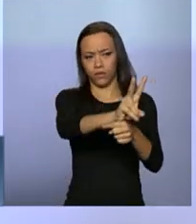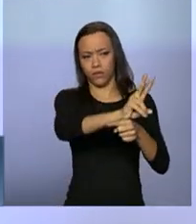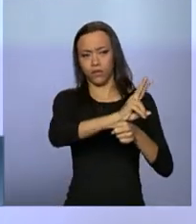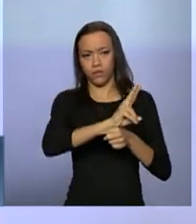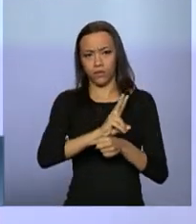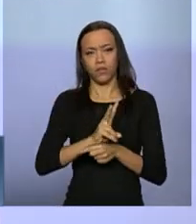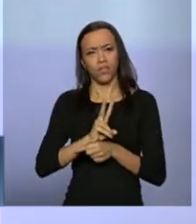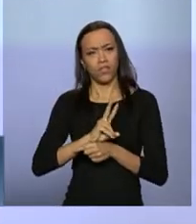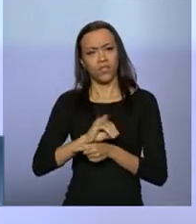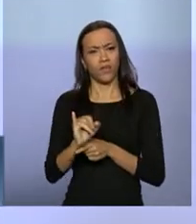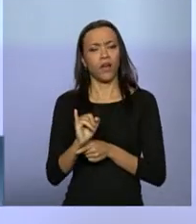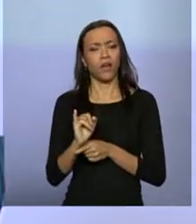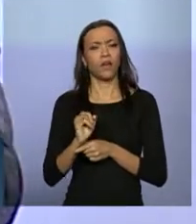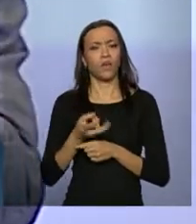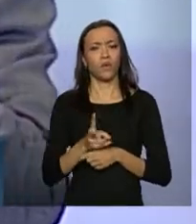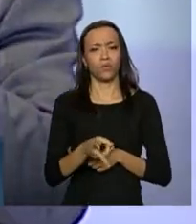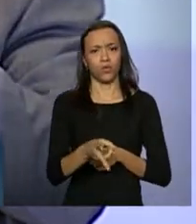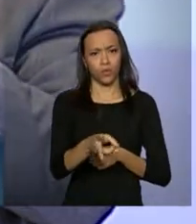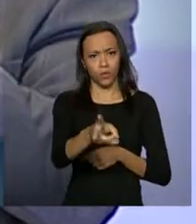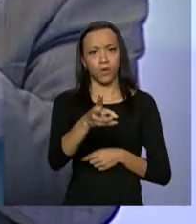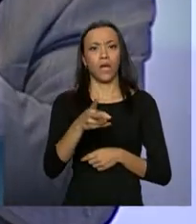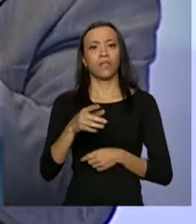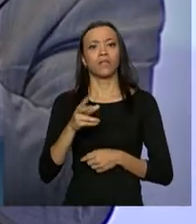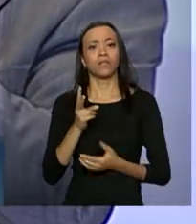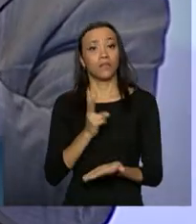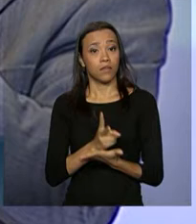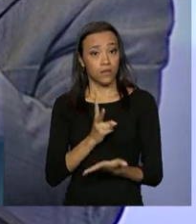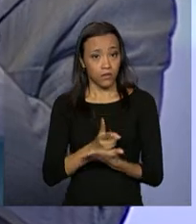continuar com esse aparato repressivo